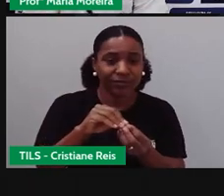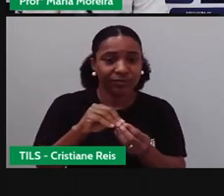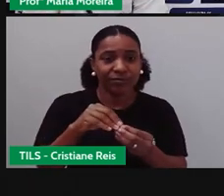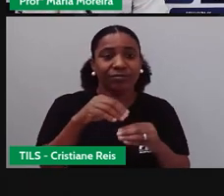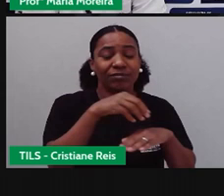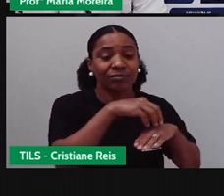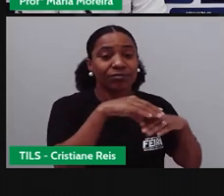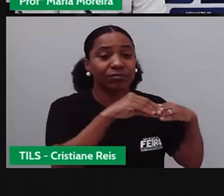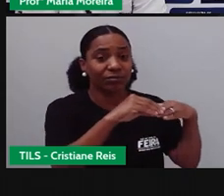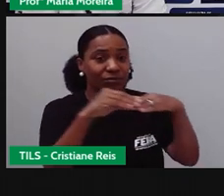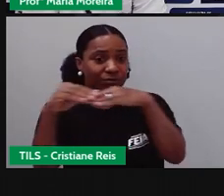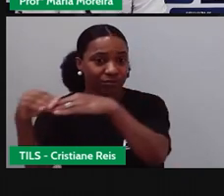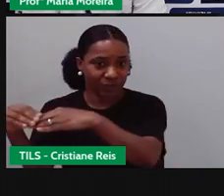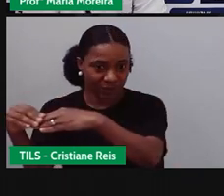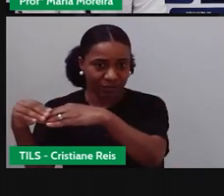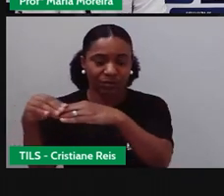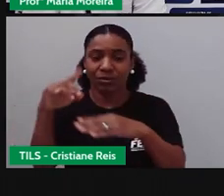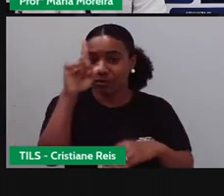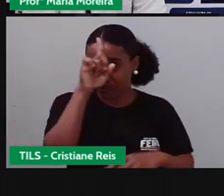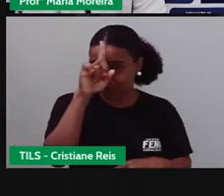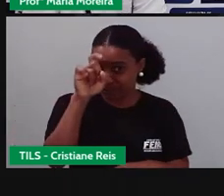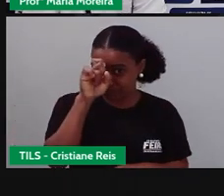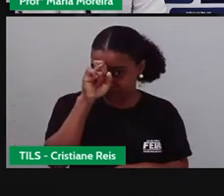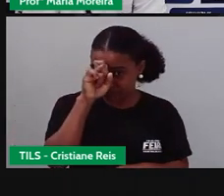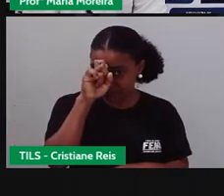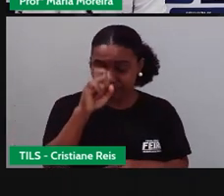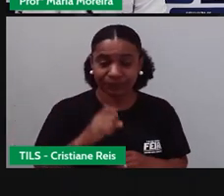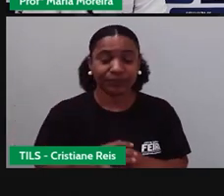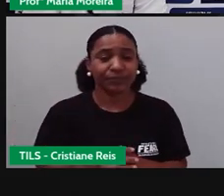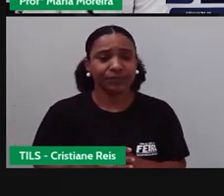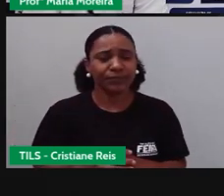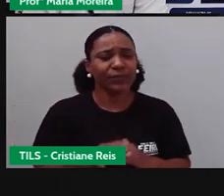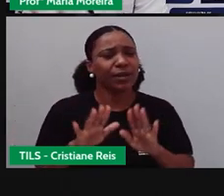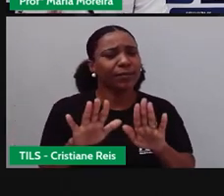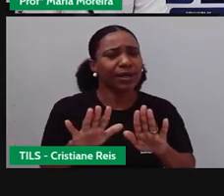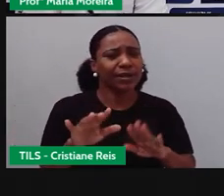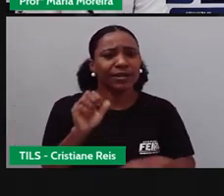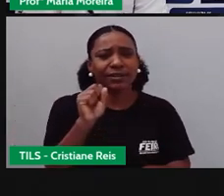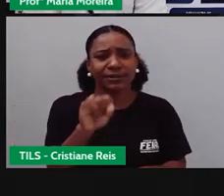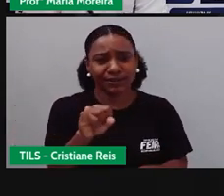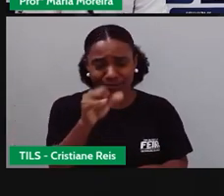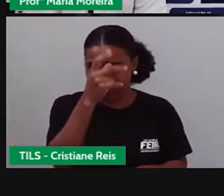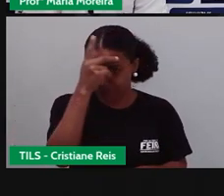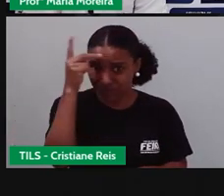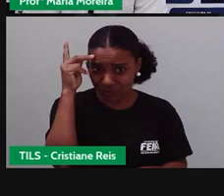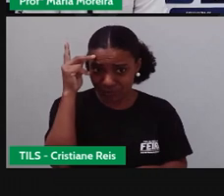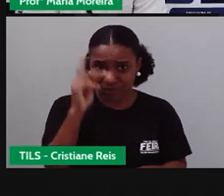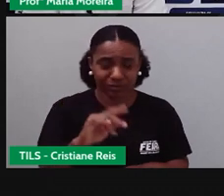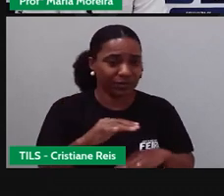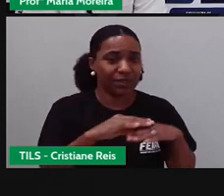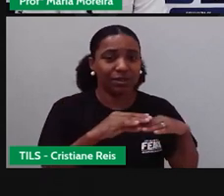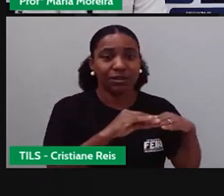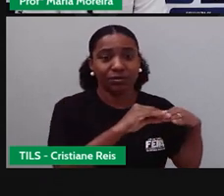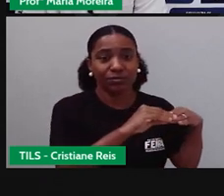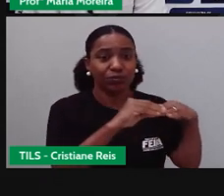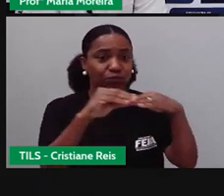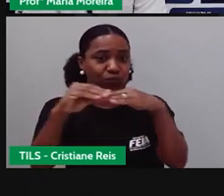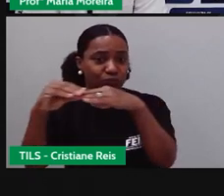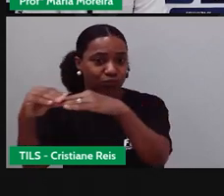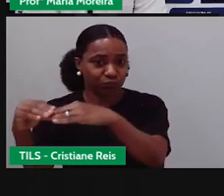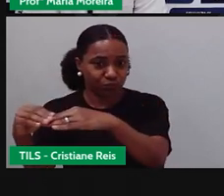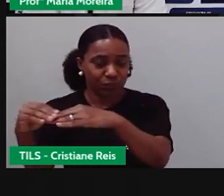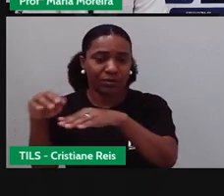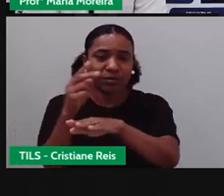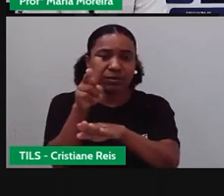são levados para o hospital. Certo? Mas, se a pessoa se recuperar antes, ela vai o quê? Ser